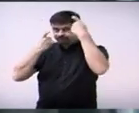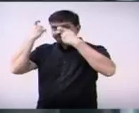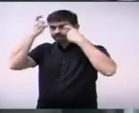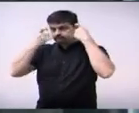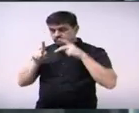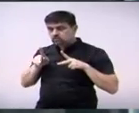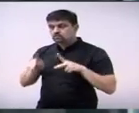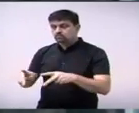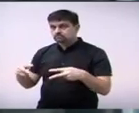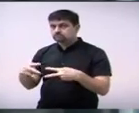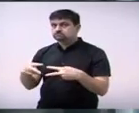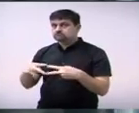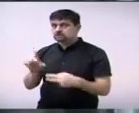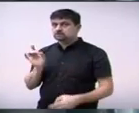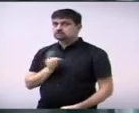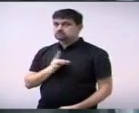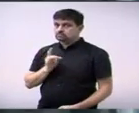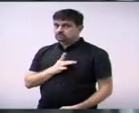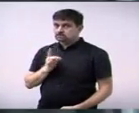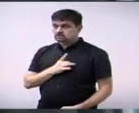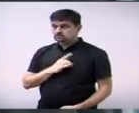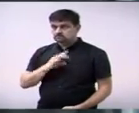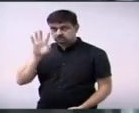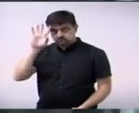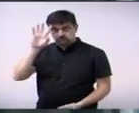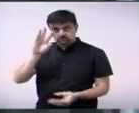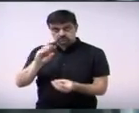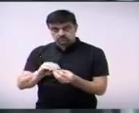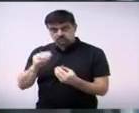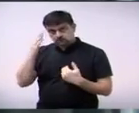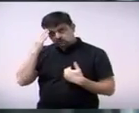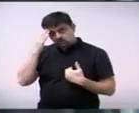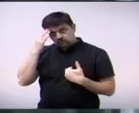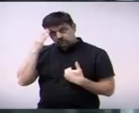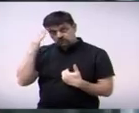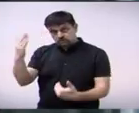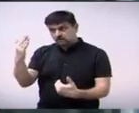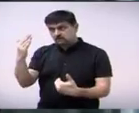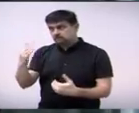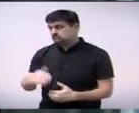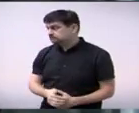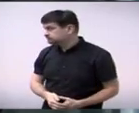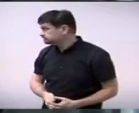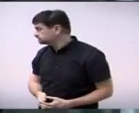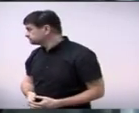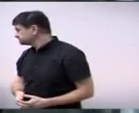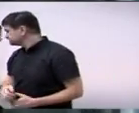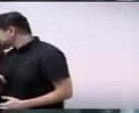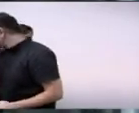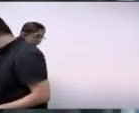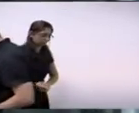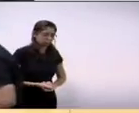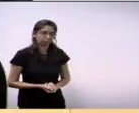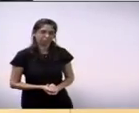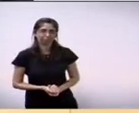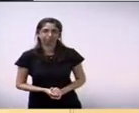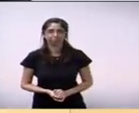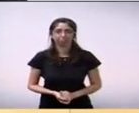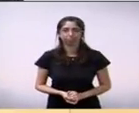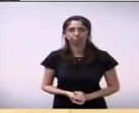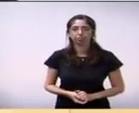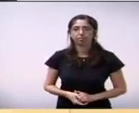população então por enquanto é só obrigado presidente com a palavra o vereador doutor Gustavo Tecola